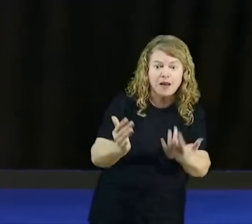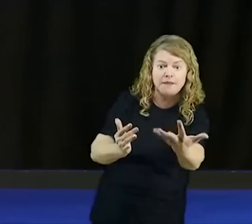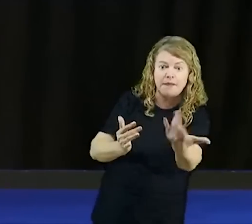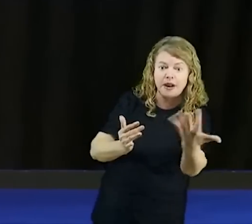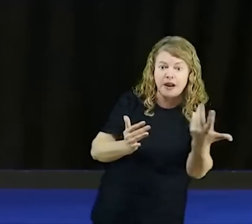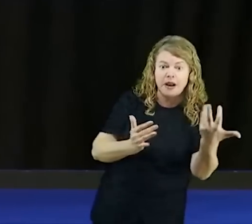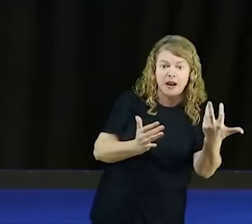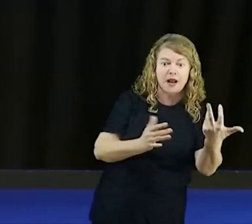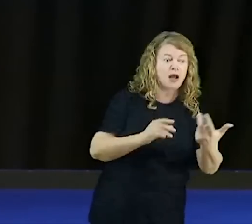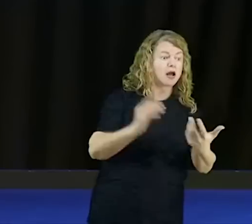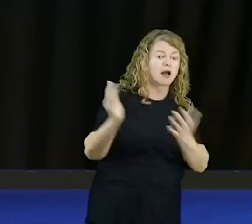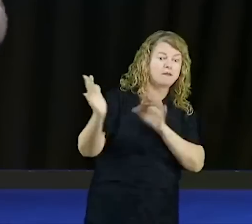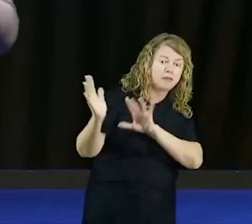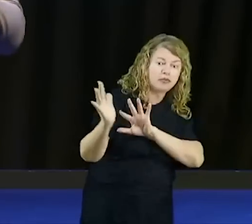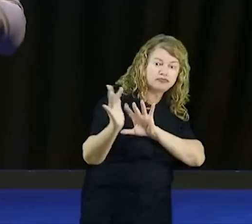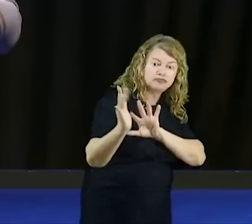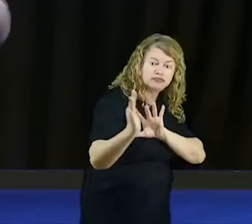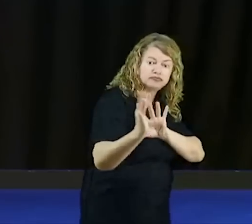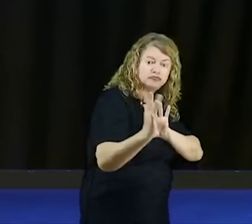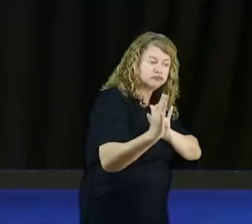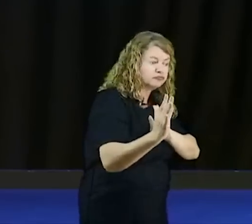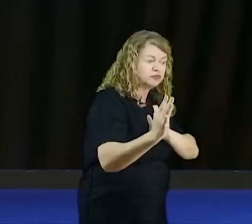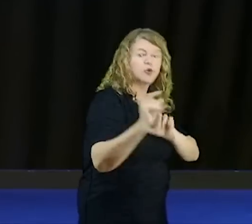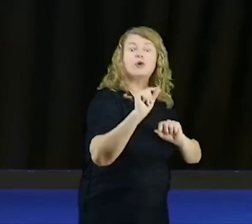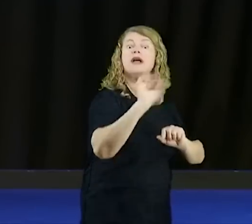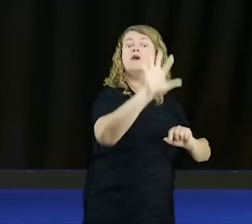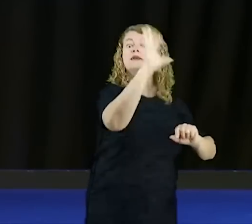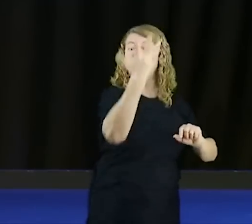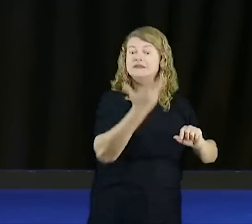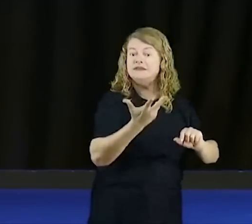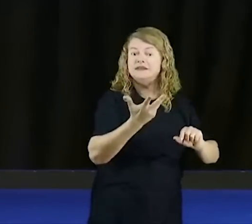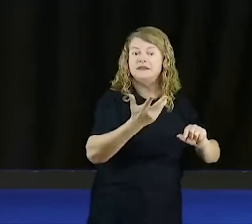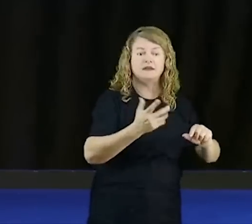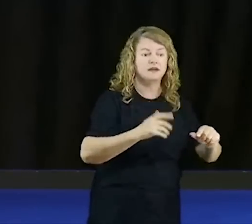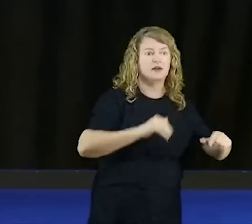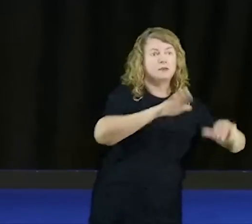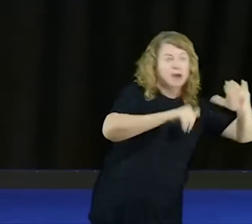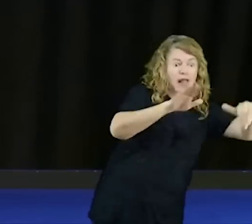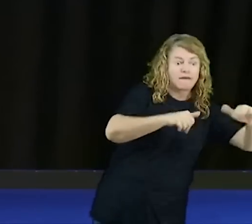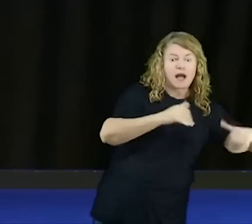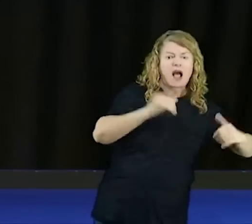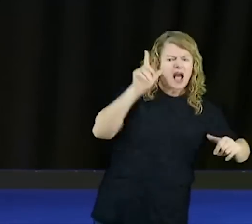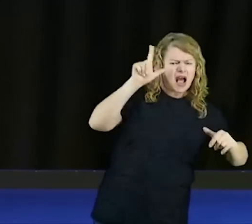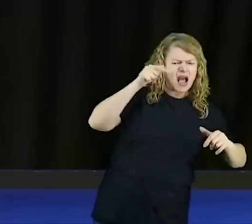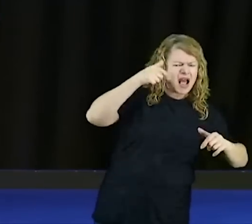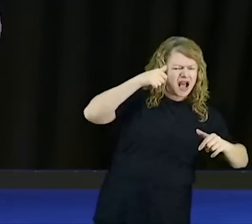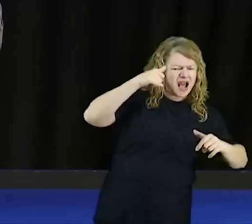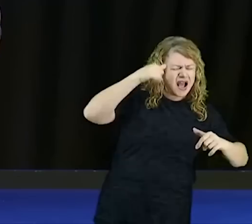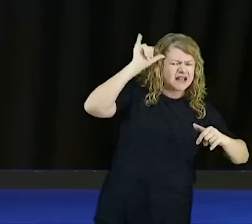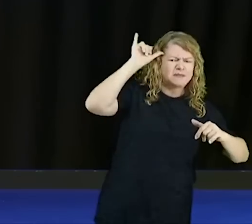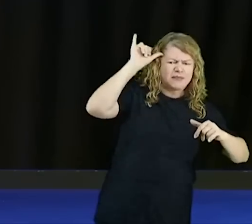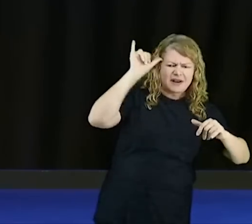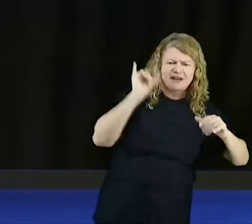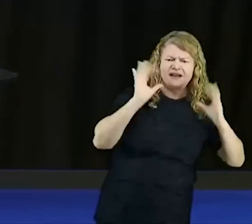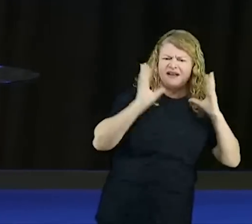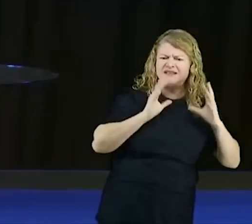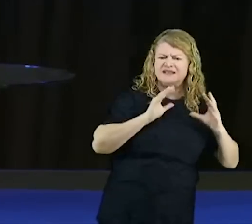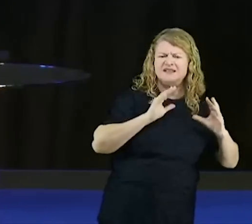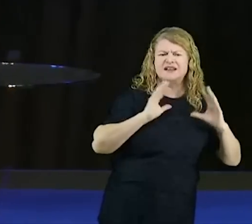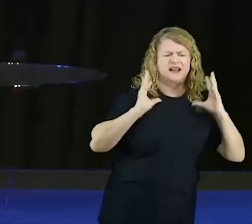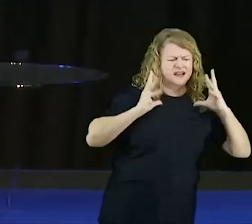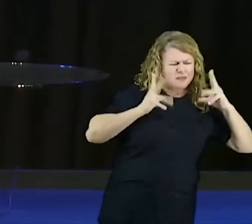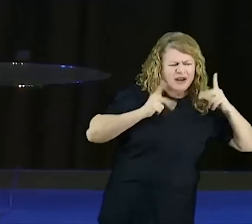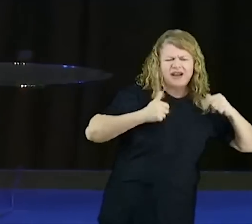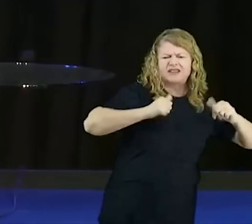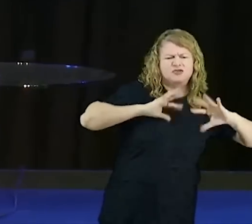pessoas, inclusive a colheita, inclusive os animais e o rebanho, você trazia para dentro, numa posição segura. Por exemplo,